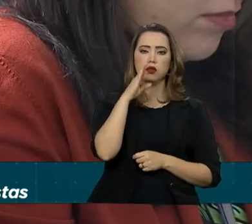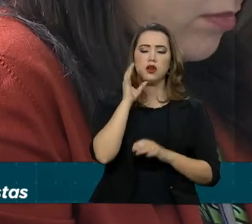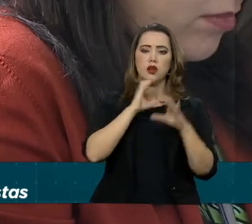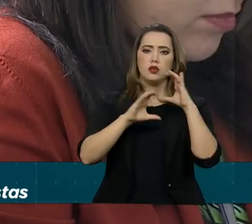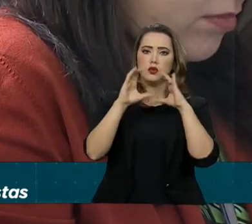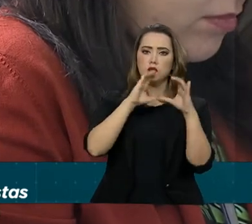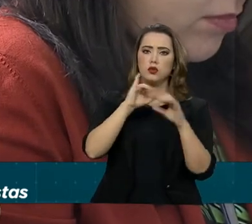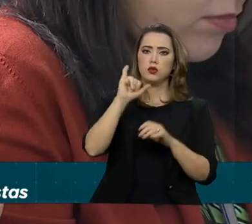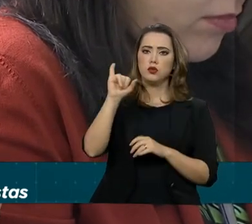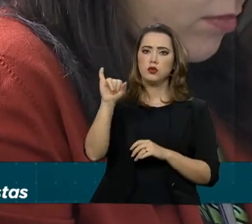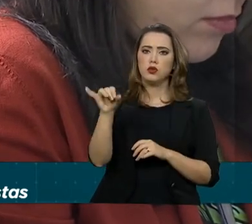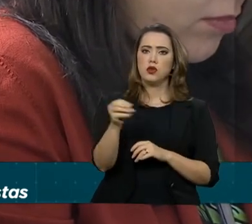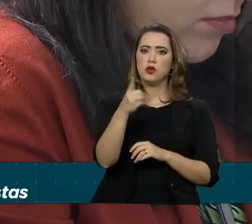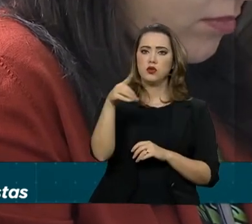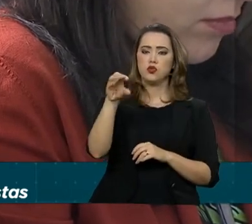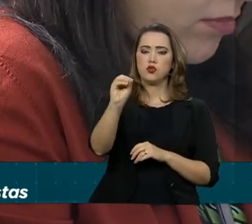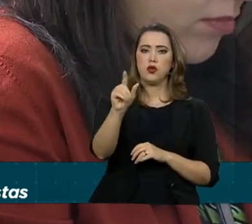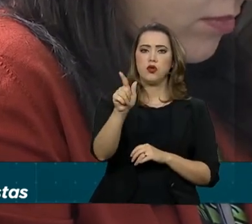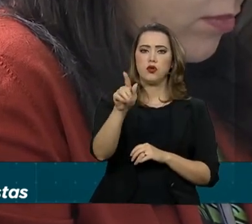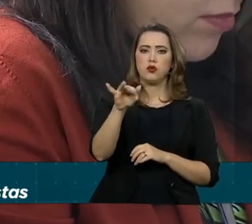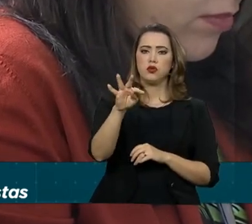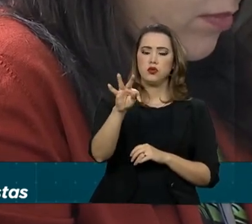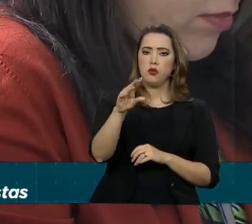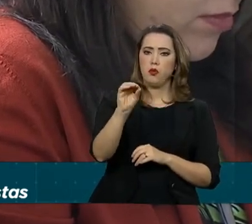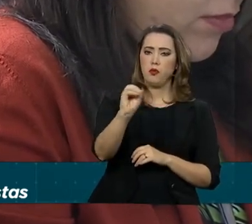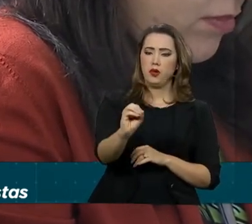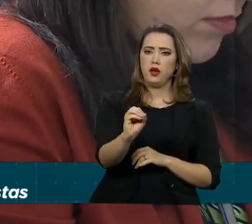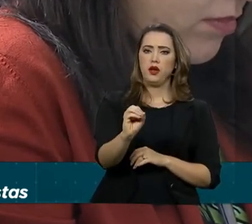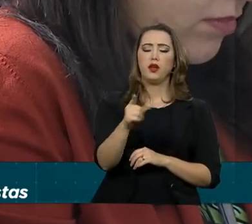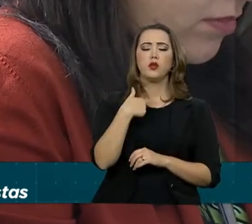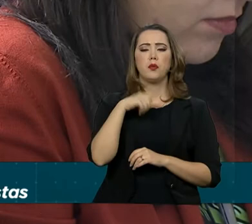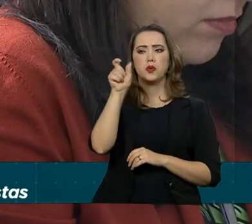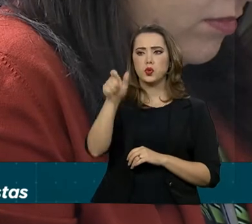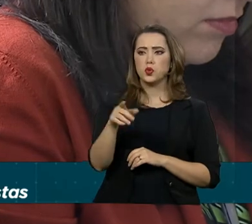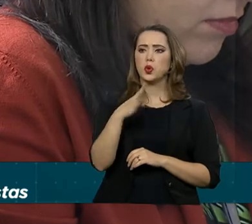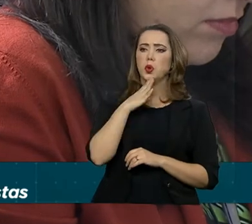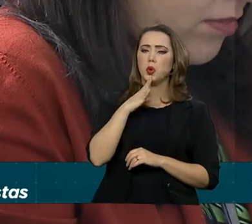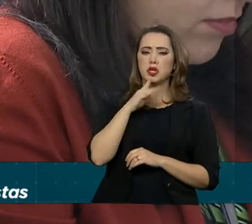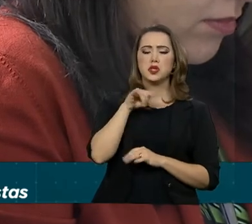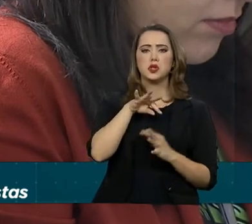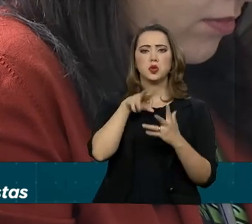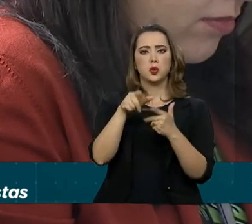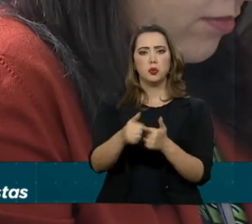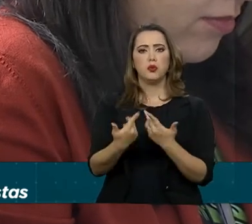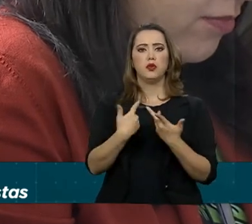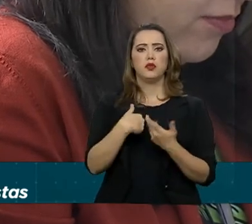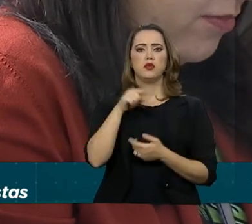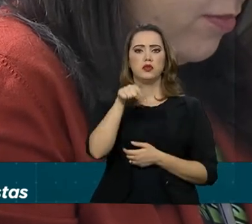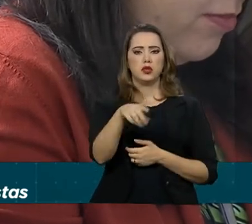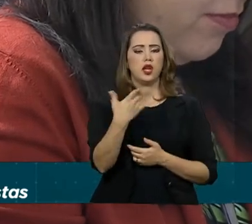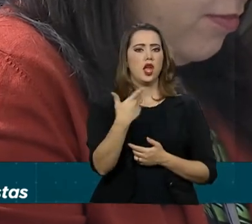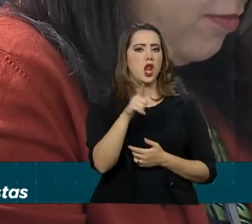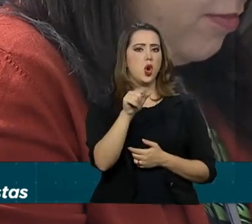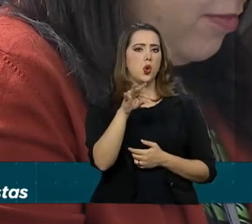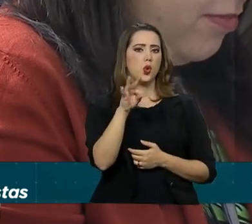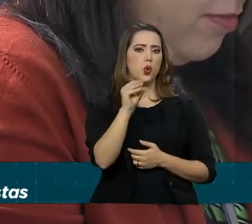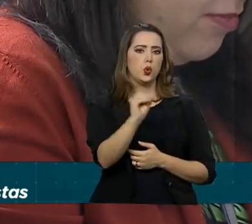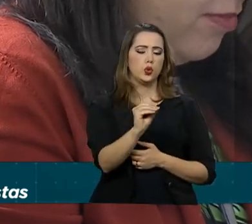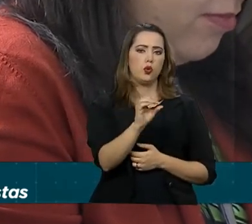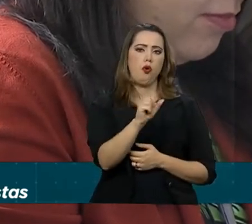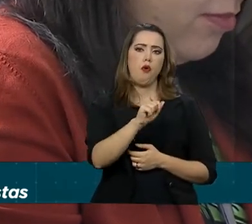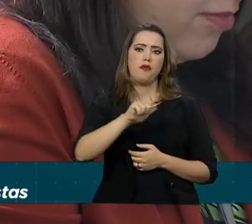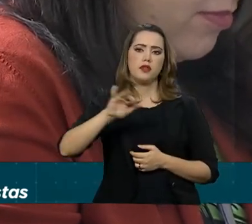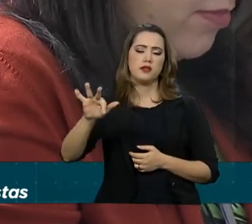uma pessoa conhecida. Eu queria saber se tem dentro do escopo do governo alguma pretensão de declarar luto oficial por algum dia, alguma